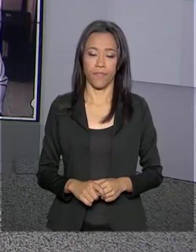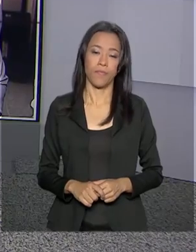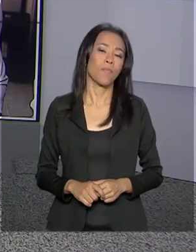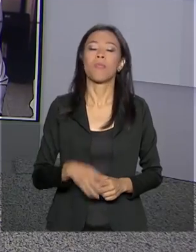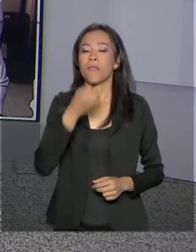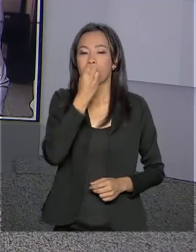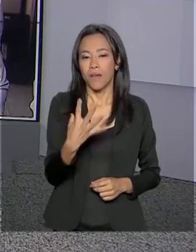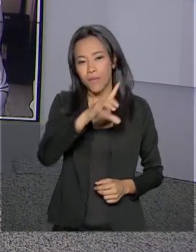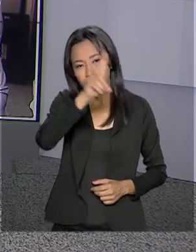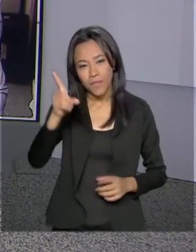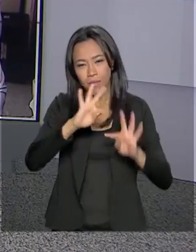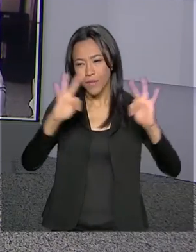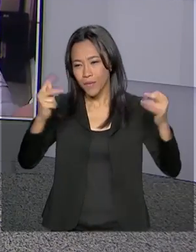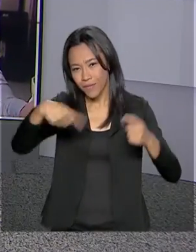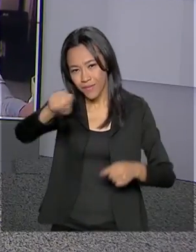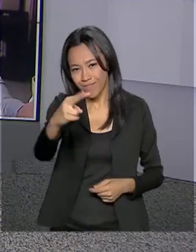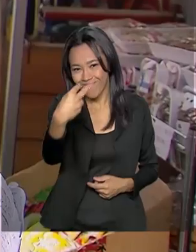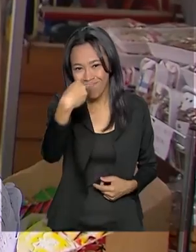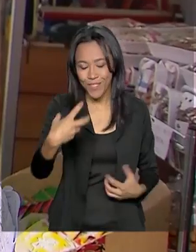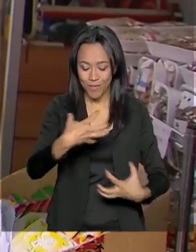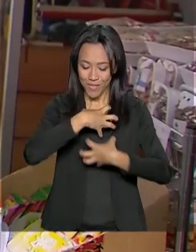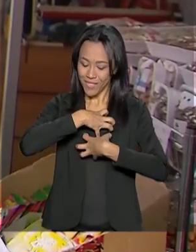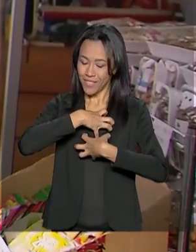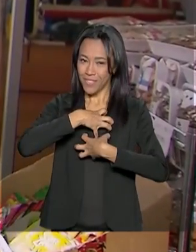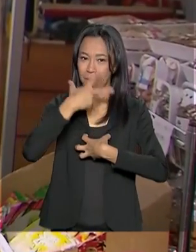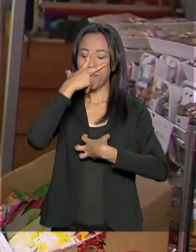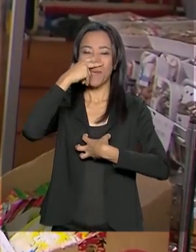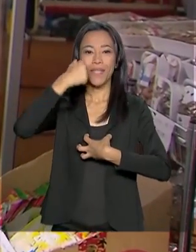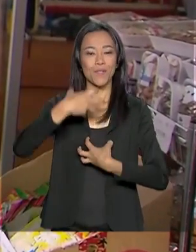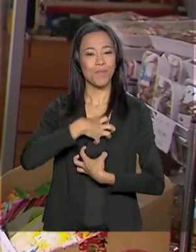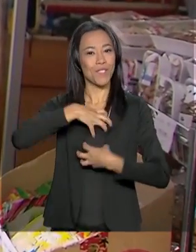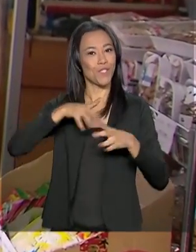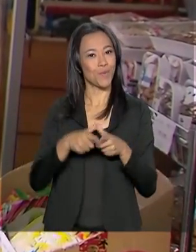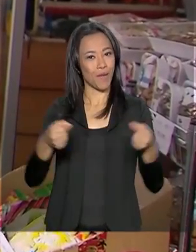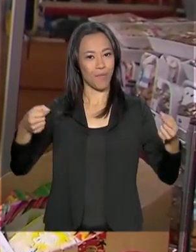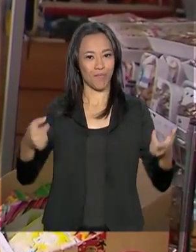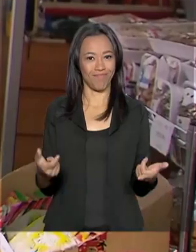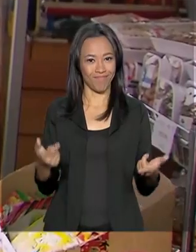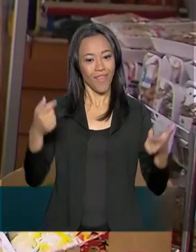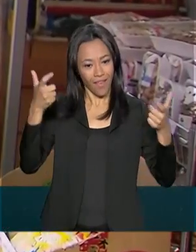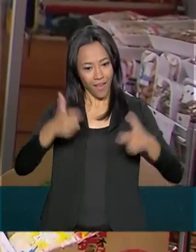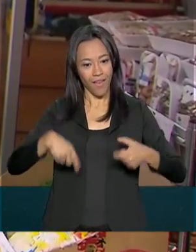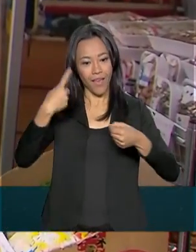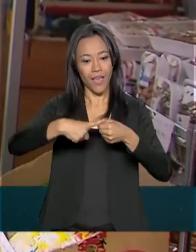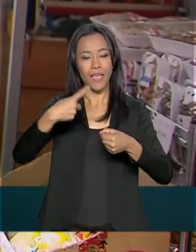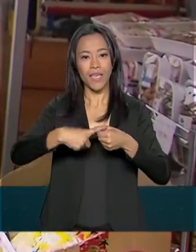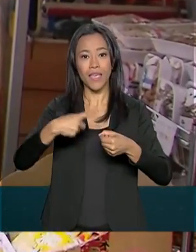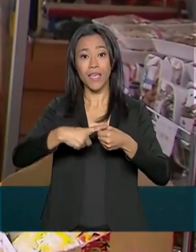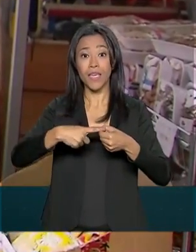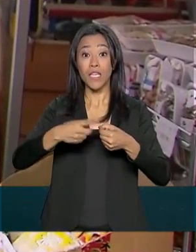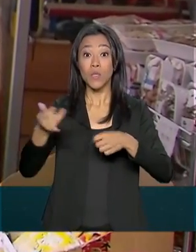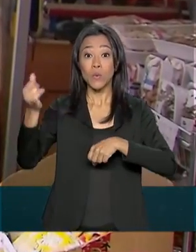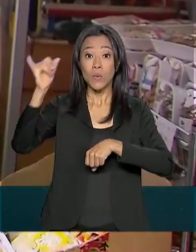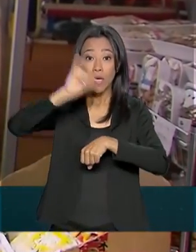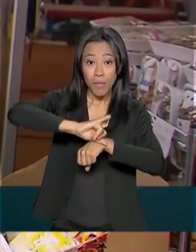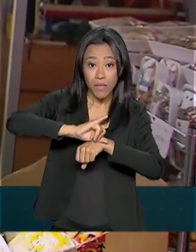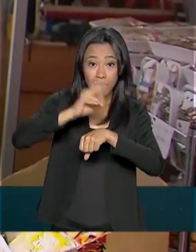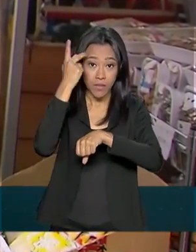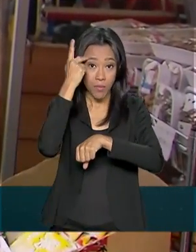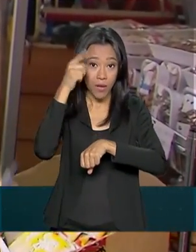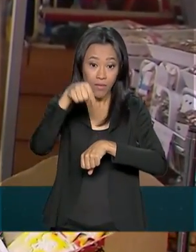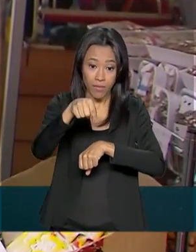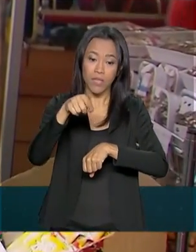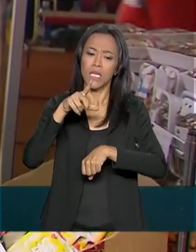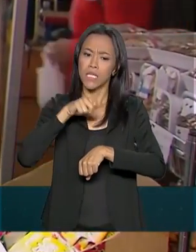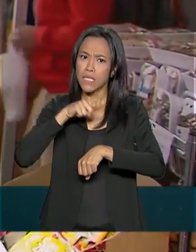Bom dia, Carla. Bom dia para todo mundo. Olha, eu estou me sentindo aqui no Japão, viu? Estou no bairro da Liberdade, no centro de São Paulo, o bairro que